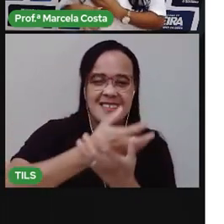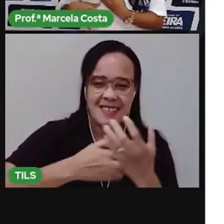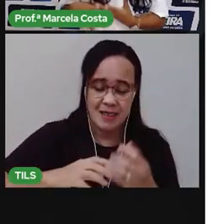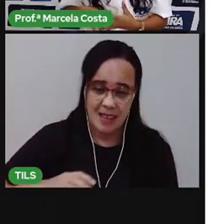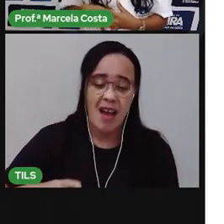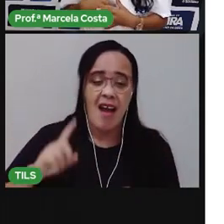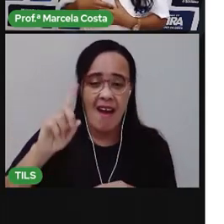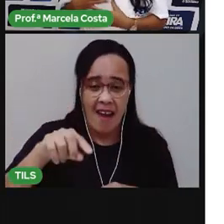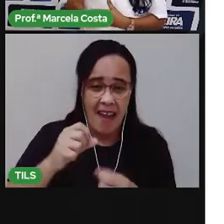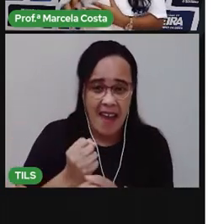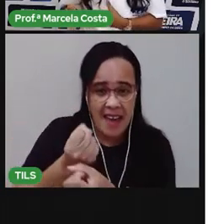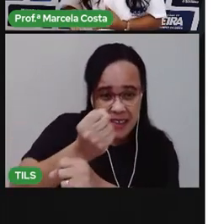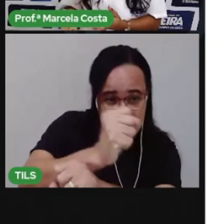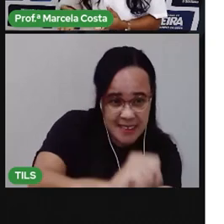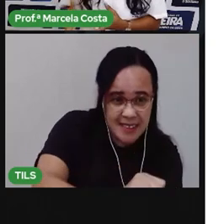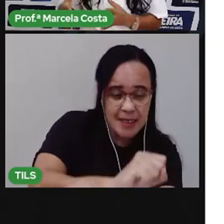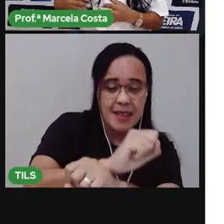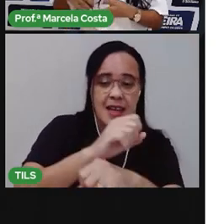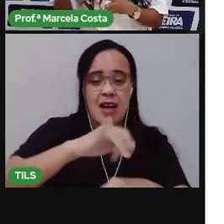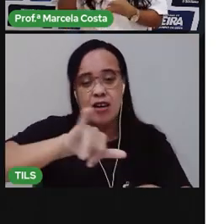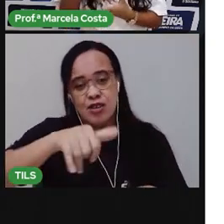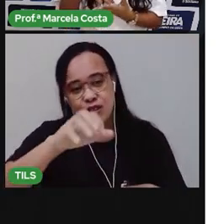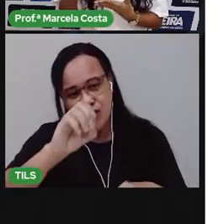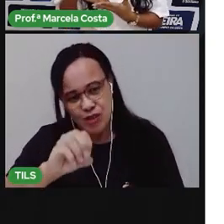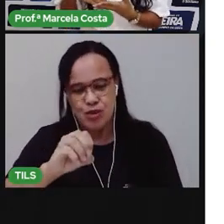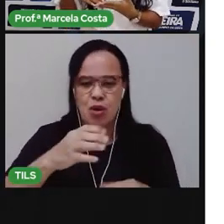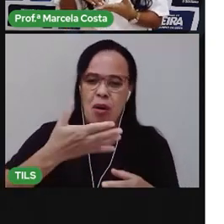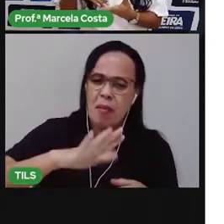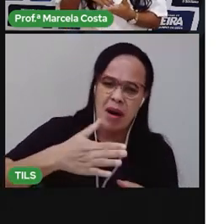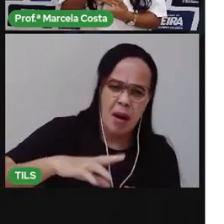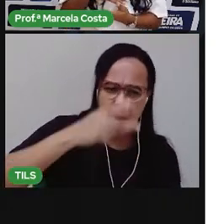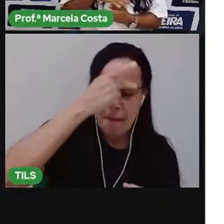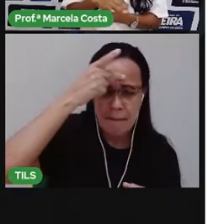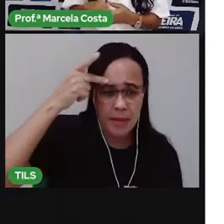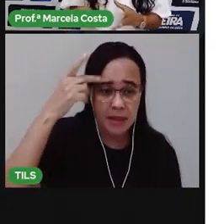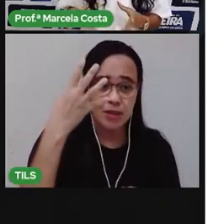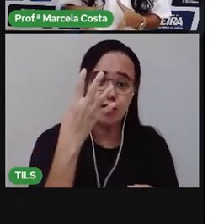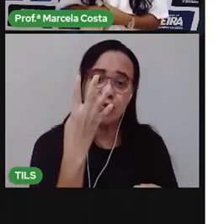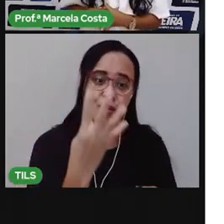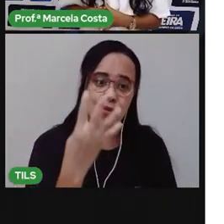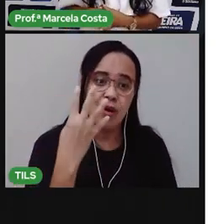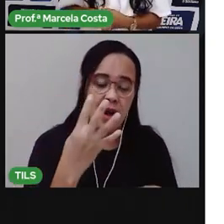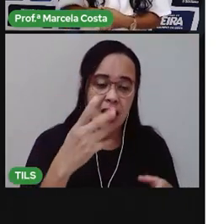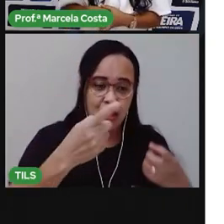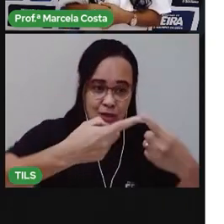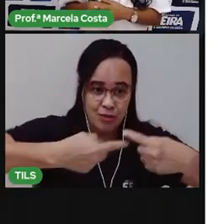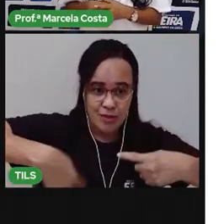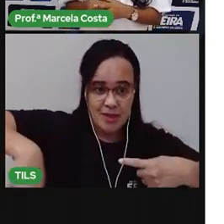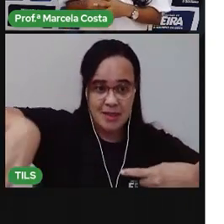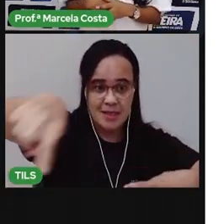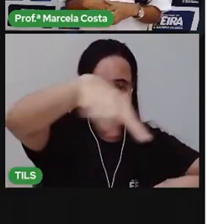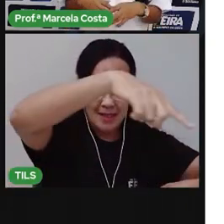menos duas ou três, quatro pessoas, onde elas ficam em círculos,